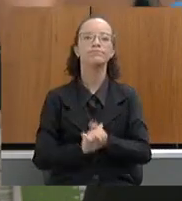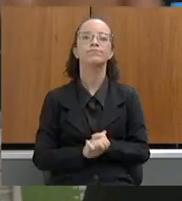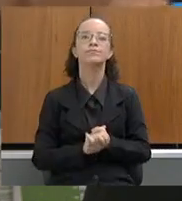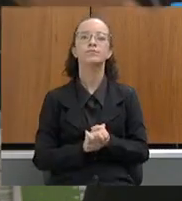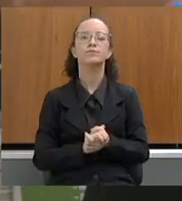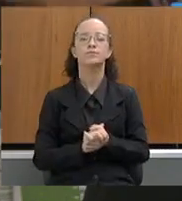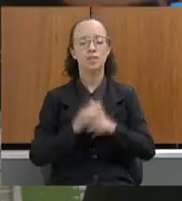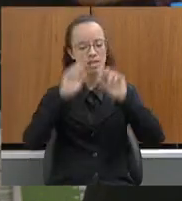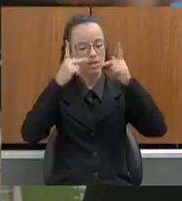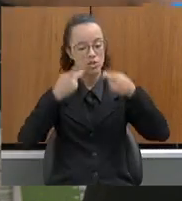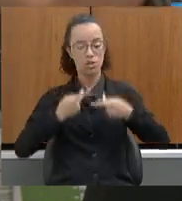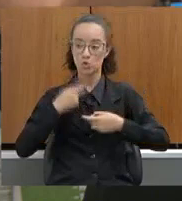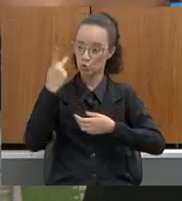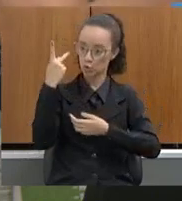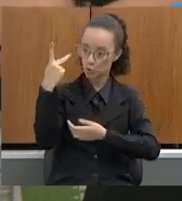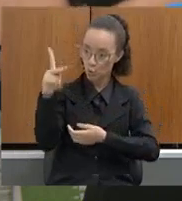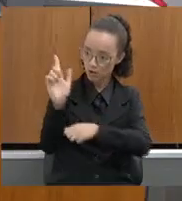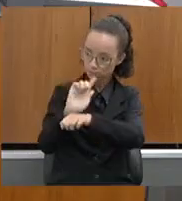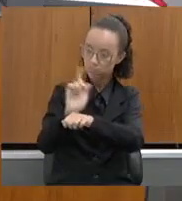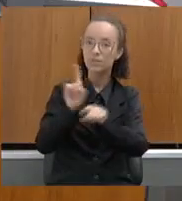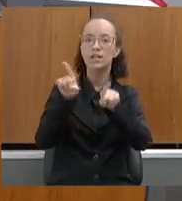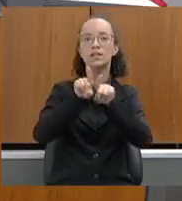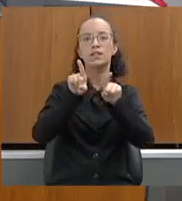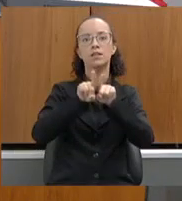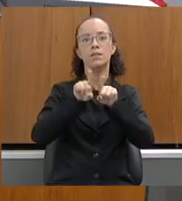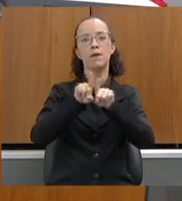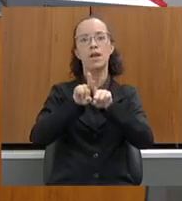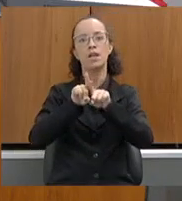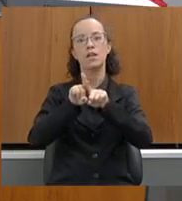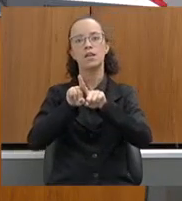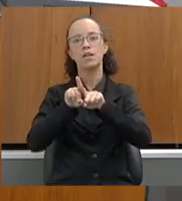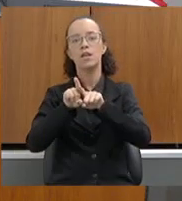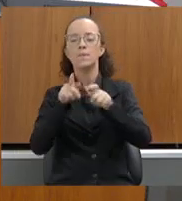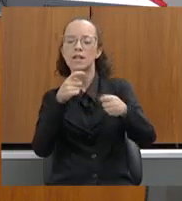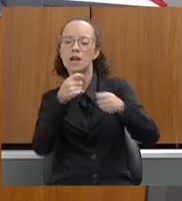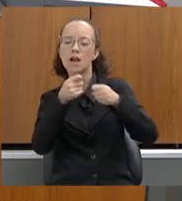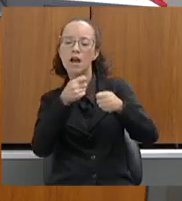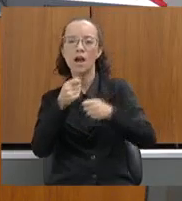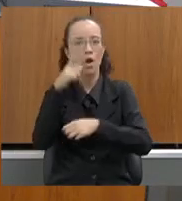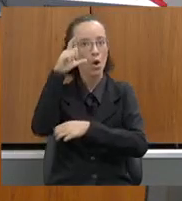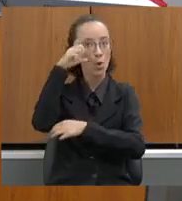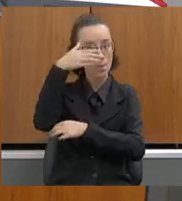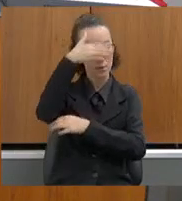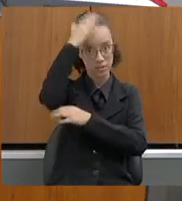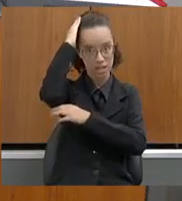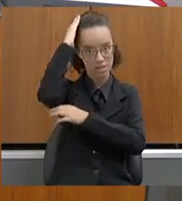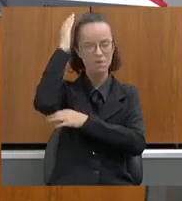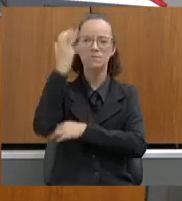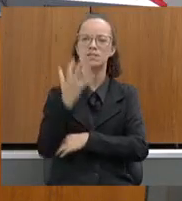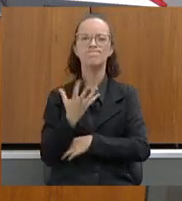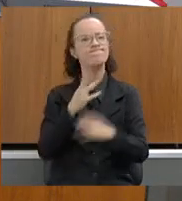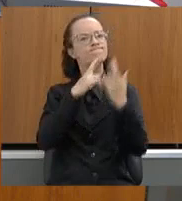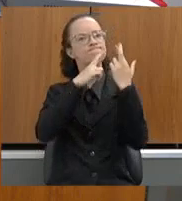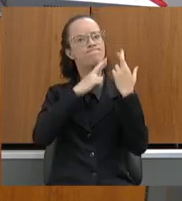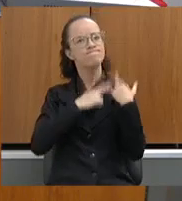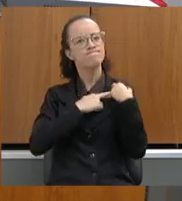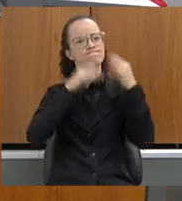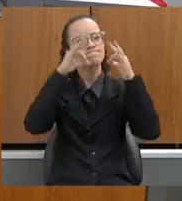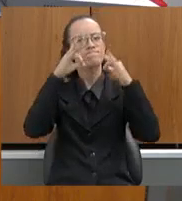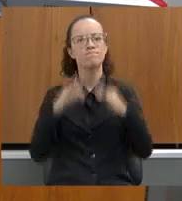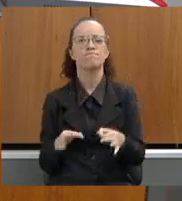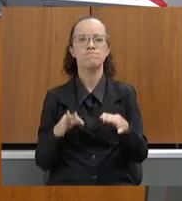Reconhecimento pela sua gestão, reconhecimento pela direção do governador Romeu Zema, pela sua seriedade na condição